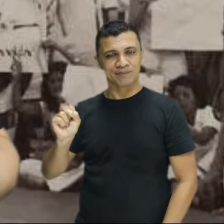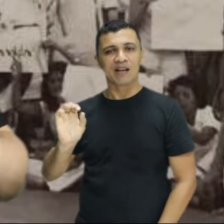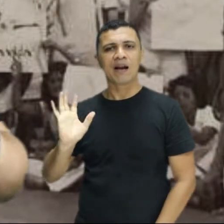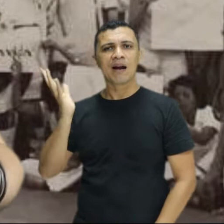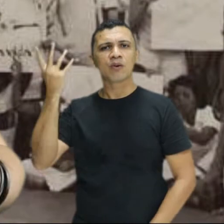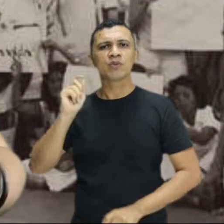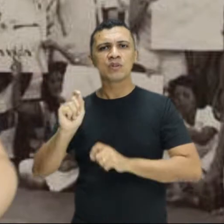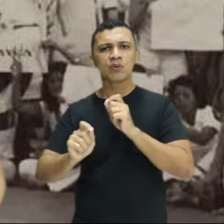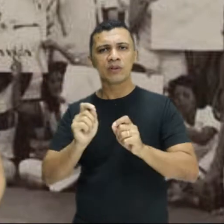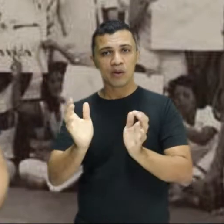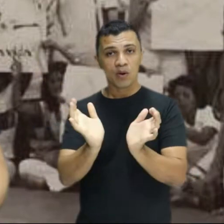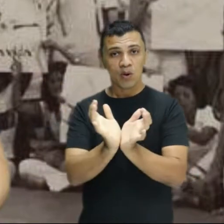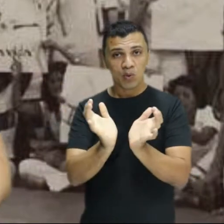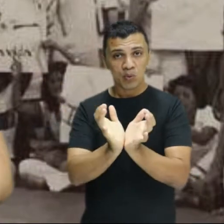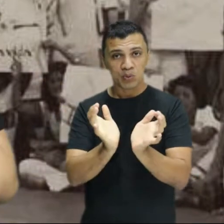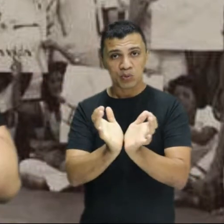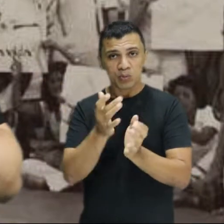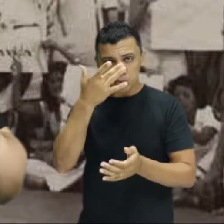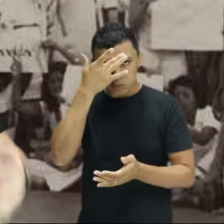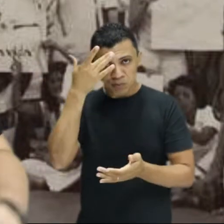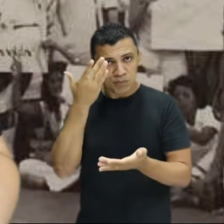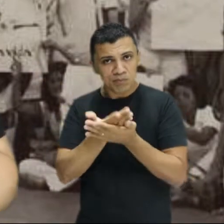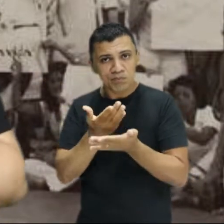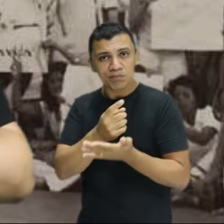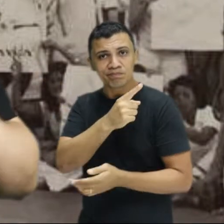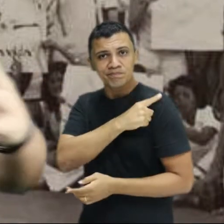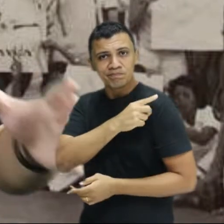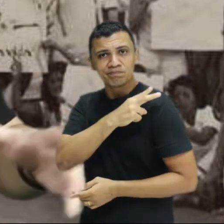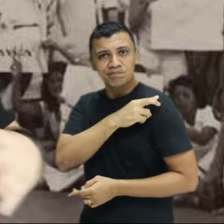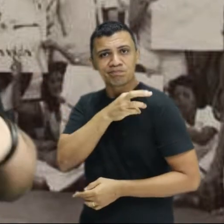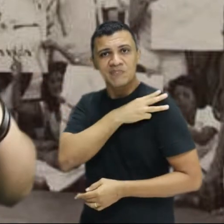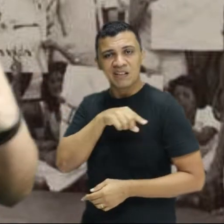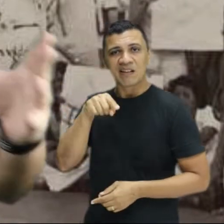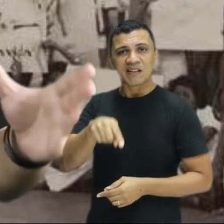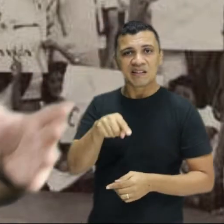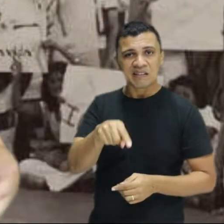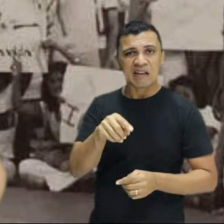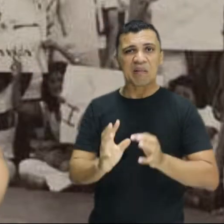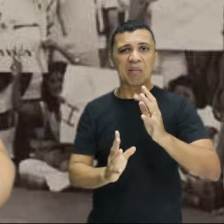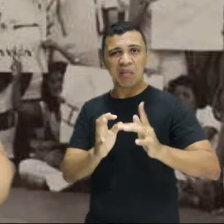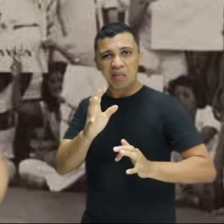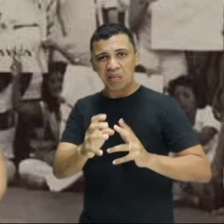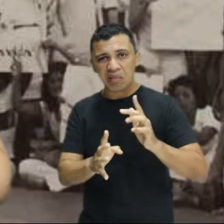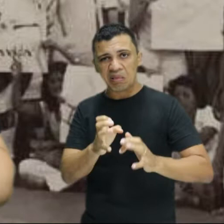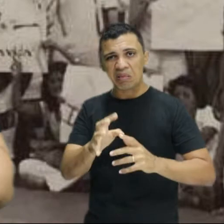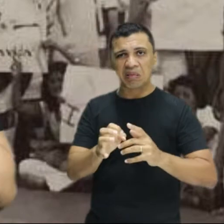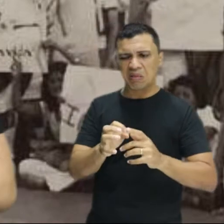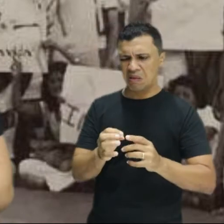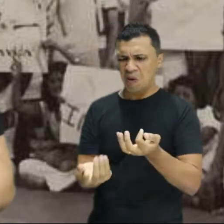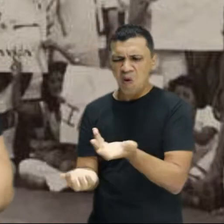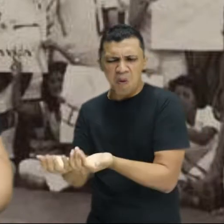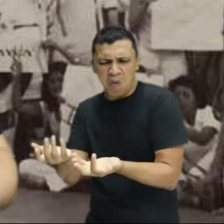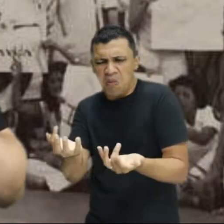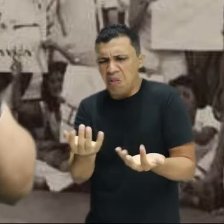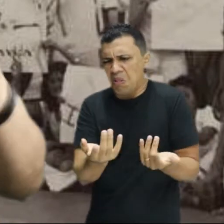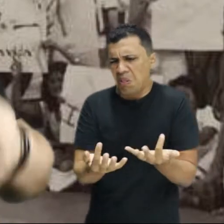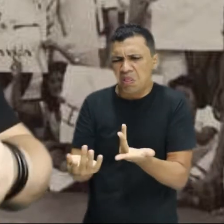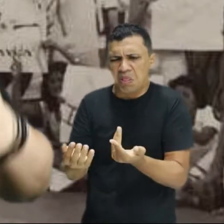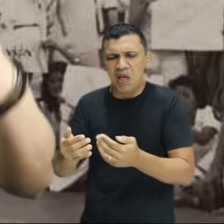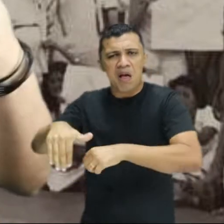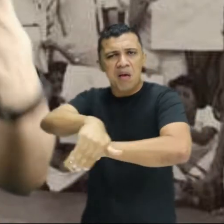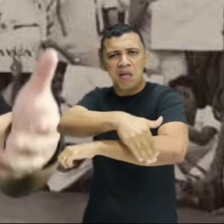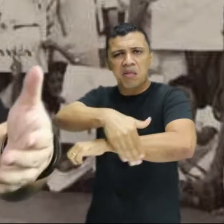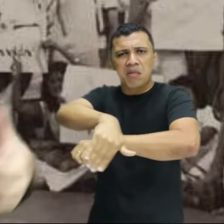enquanto os secundaristas, principalmente, estavam ali tocando terror, como a gente diz no popular, nas ruas de São Luís,